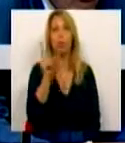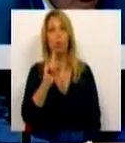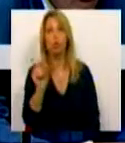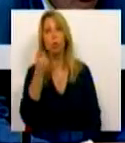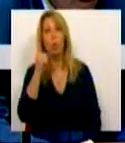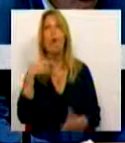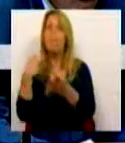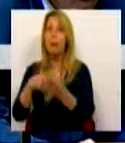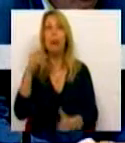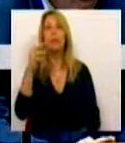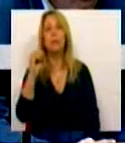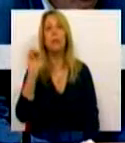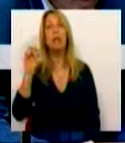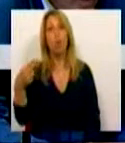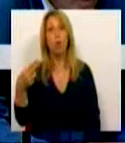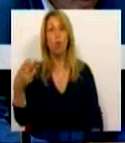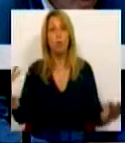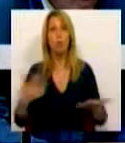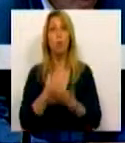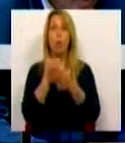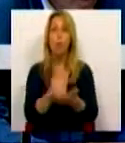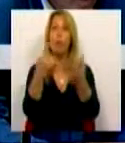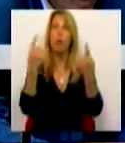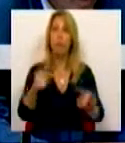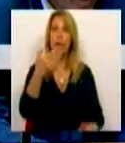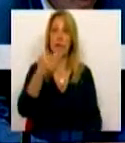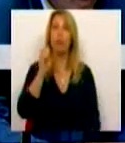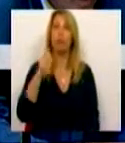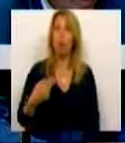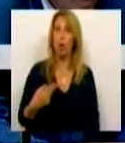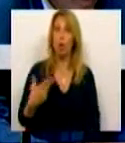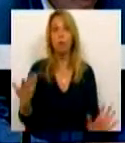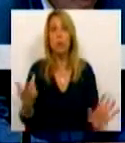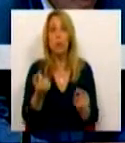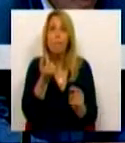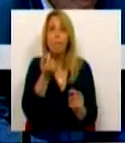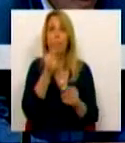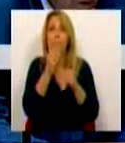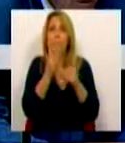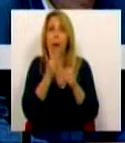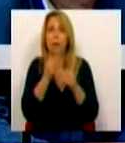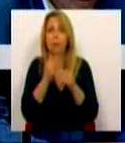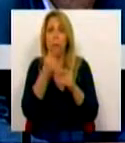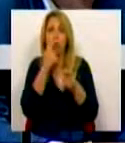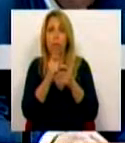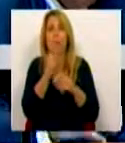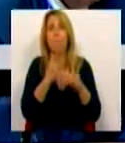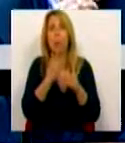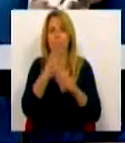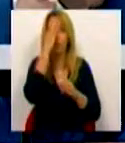euros. E, portanto, o apoio que recebe de 7 euros é uma pequena parte do esforço que lhe é exigido.